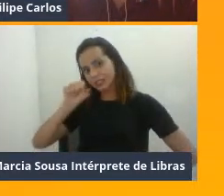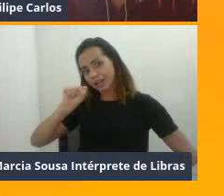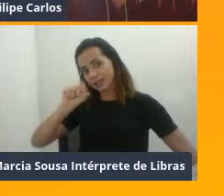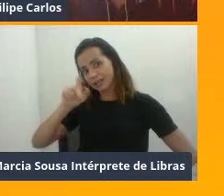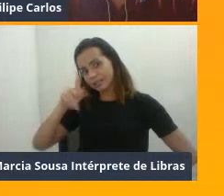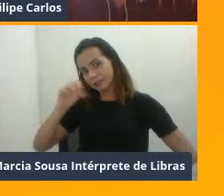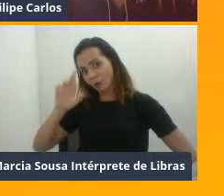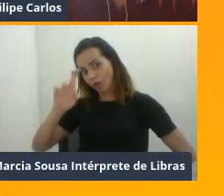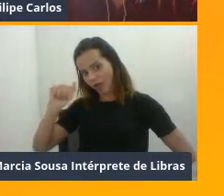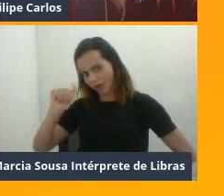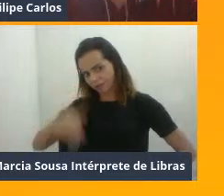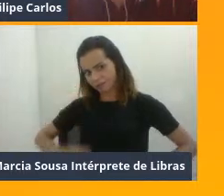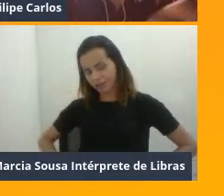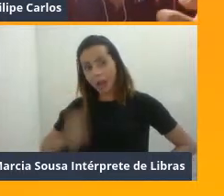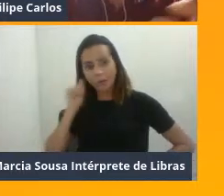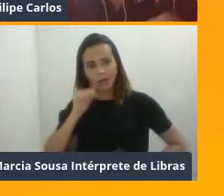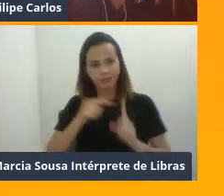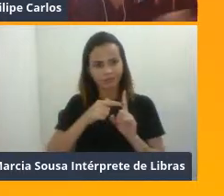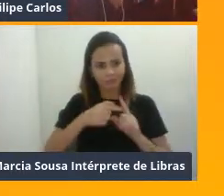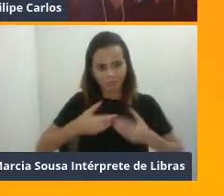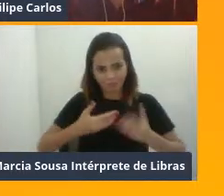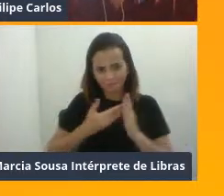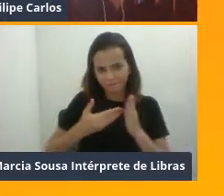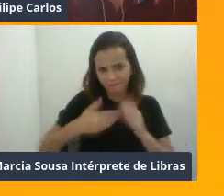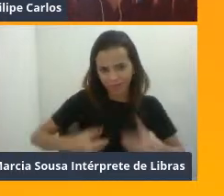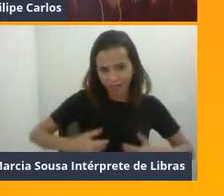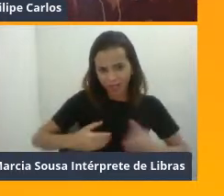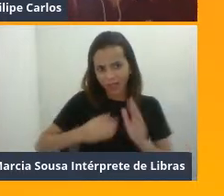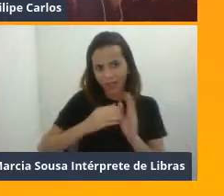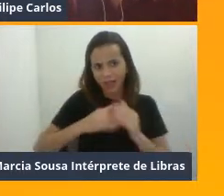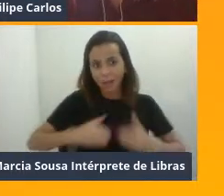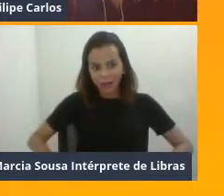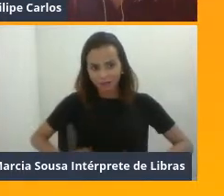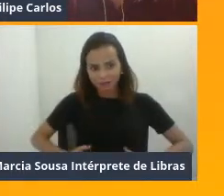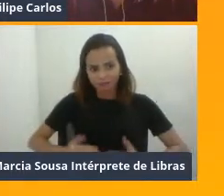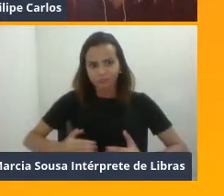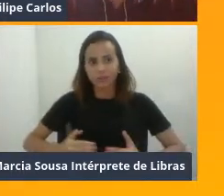exercícios que ela poderia fazer para não piorar, não dilatar mais ainda, certo?